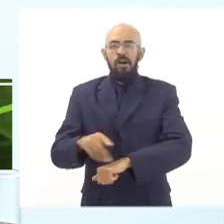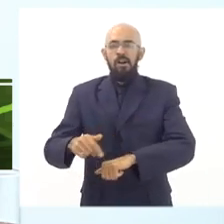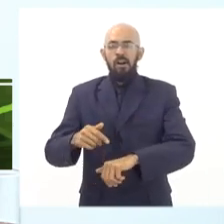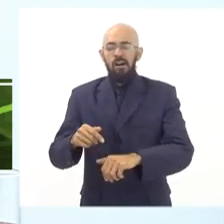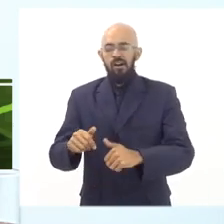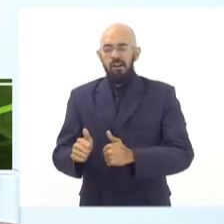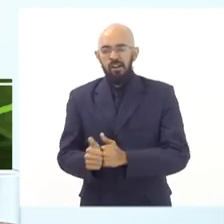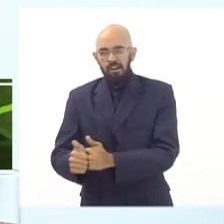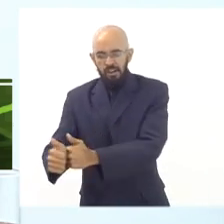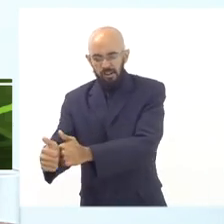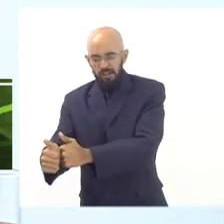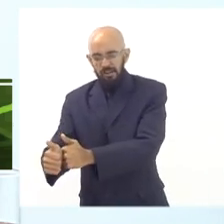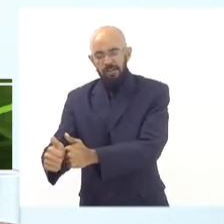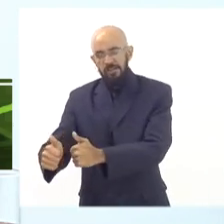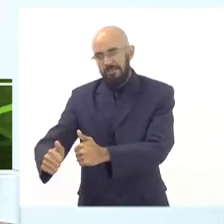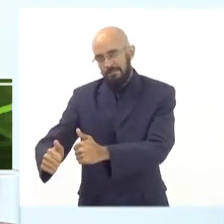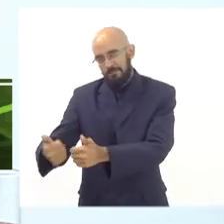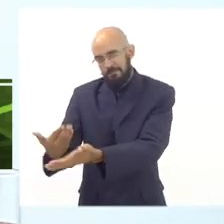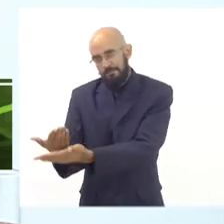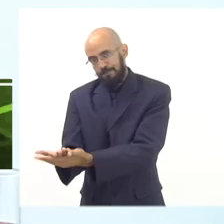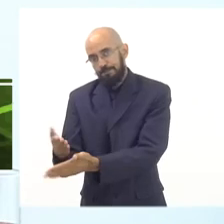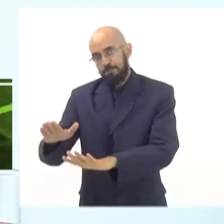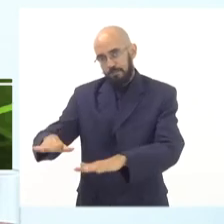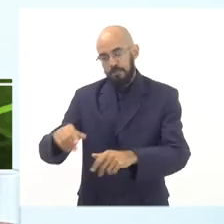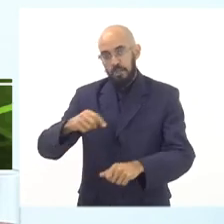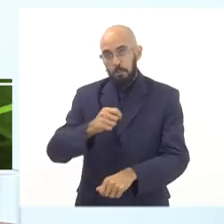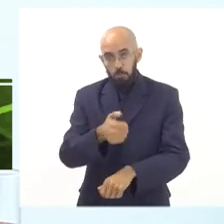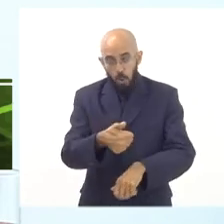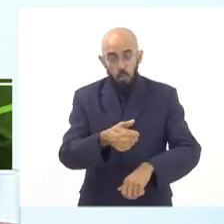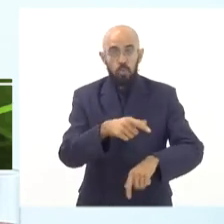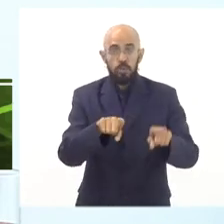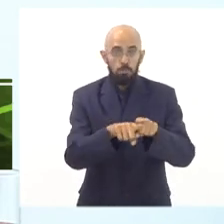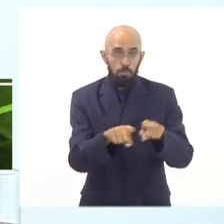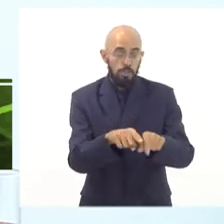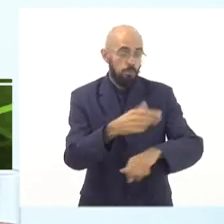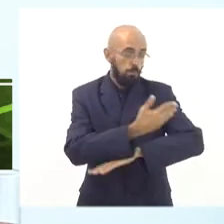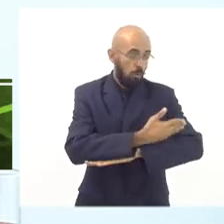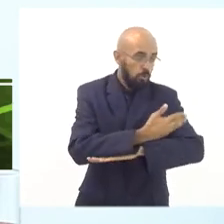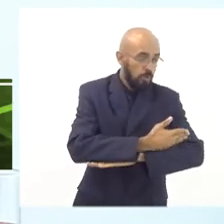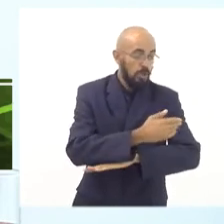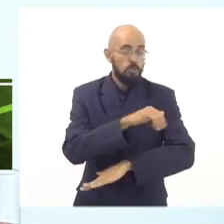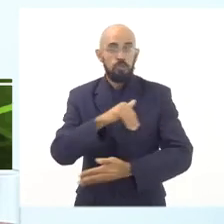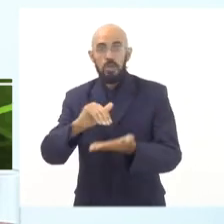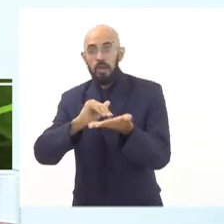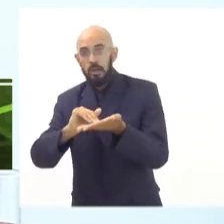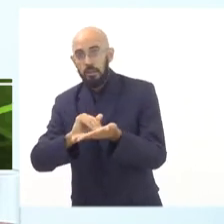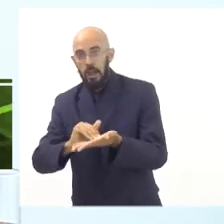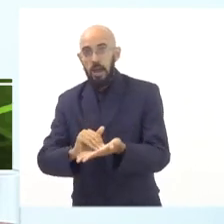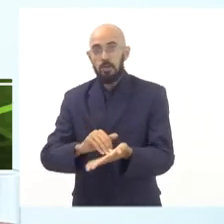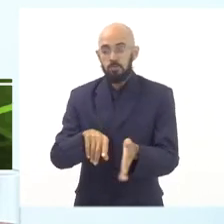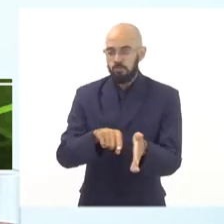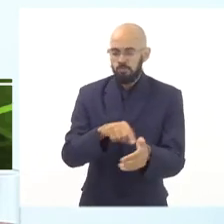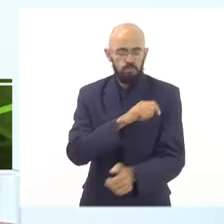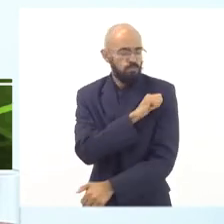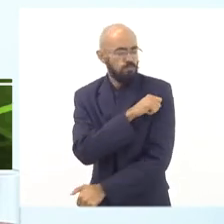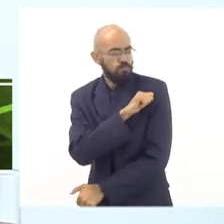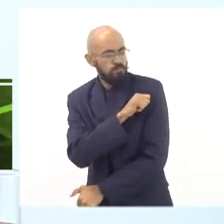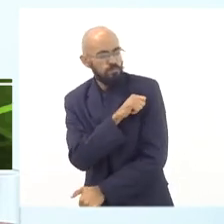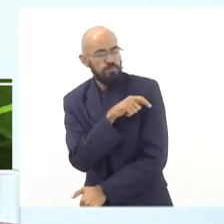escola, ele também é um pouco porteiro, um pouco secretário, um pouco inspetor, um pouco